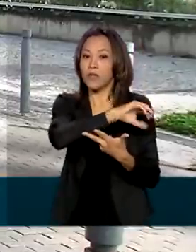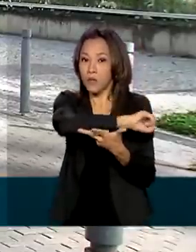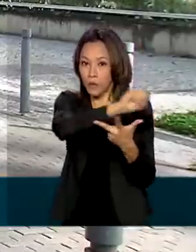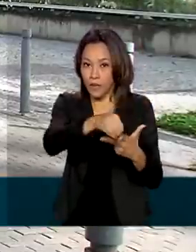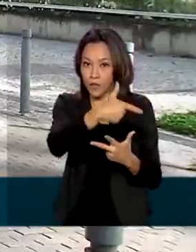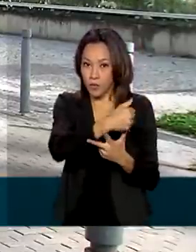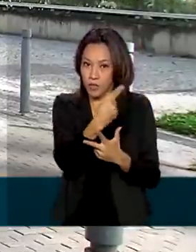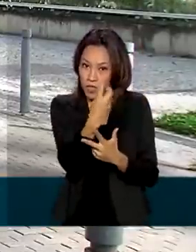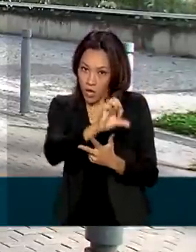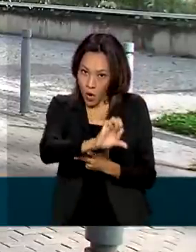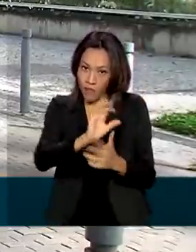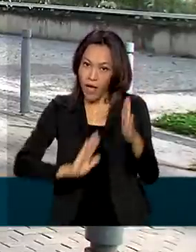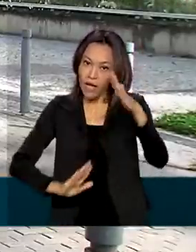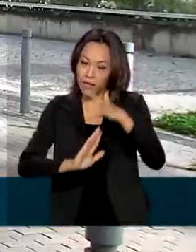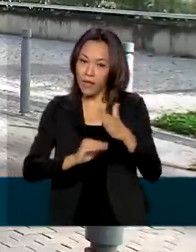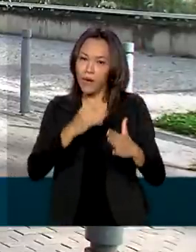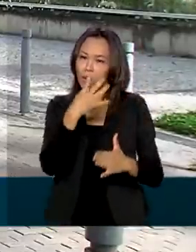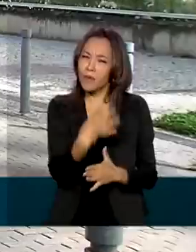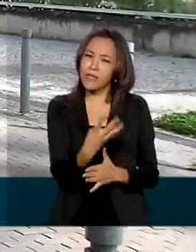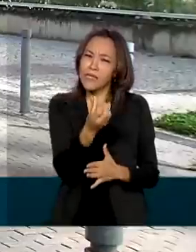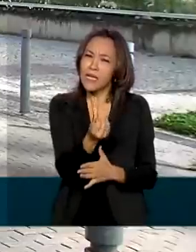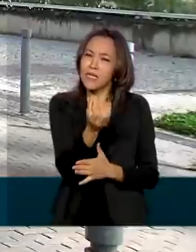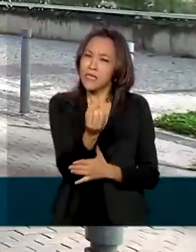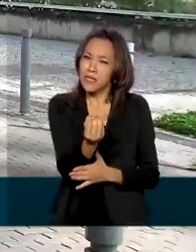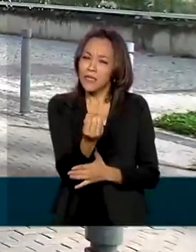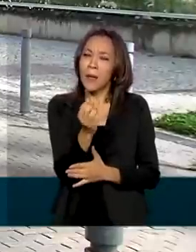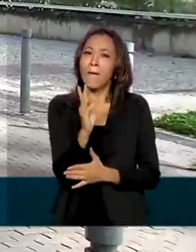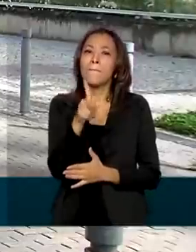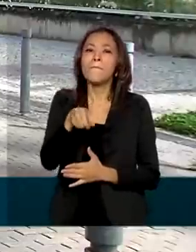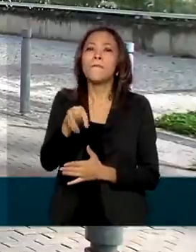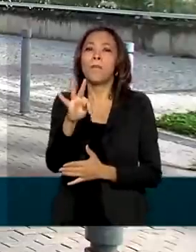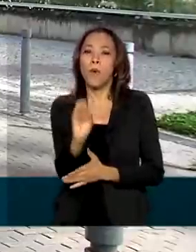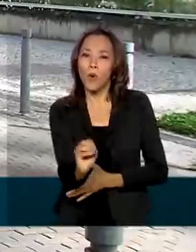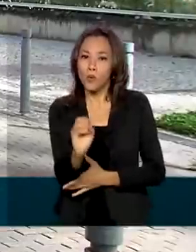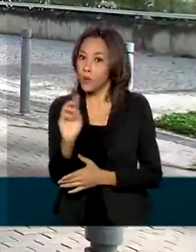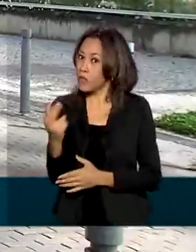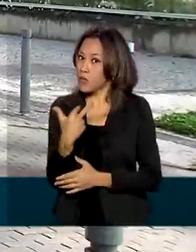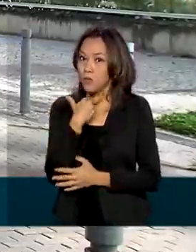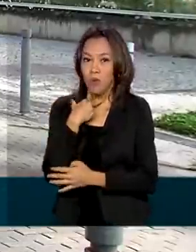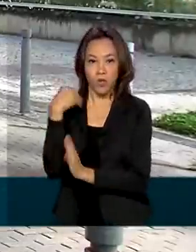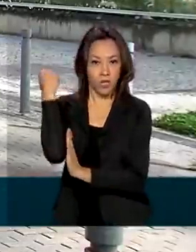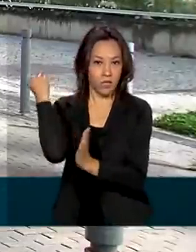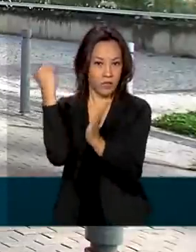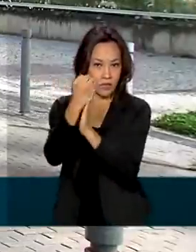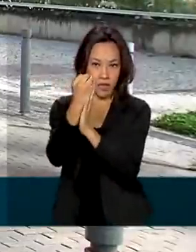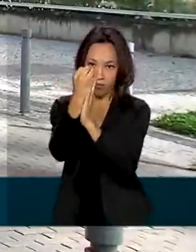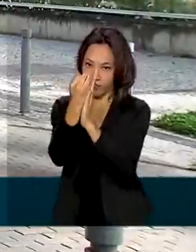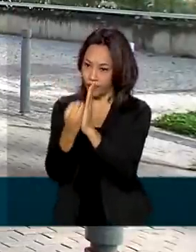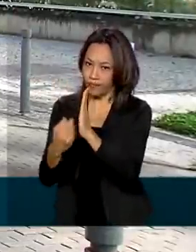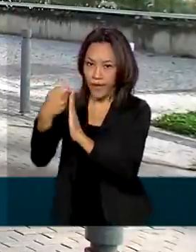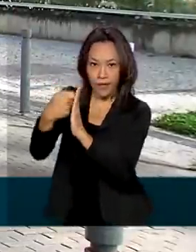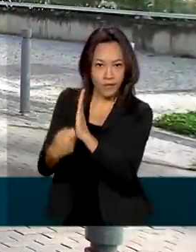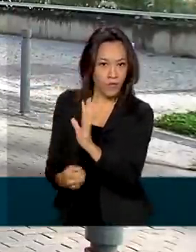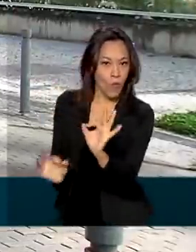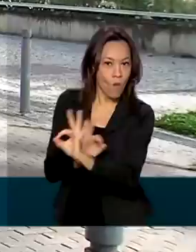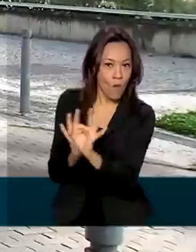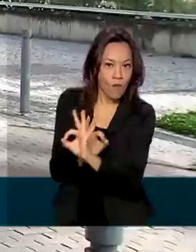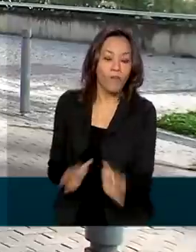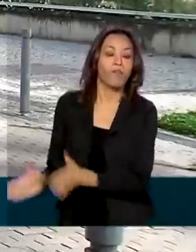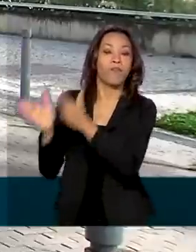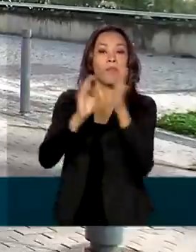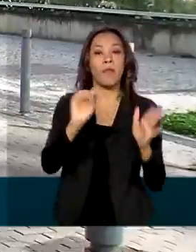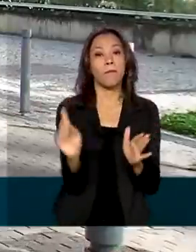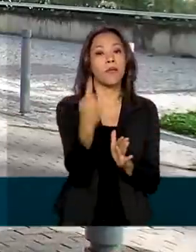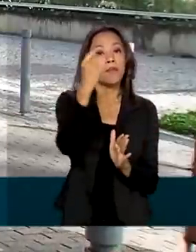450 pontos de média nas notas e não ter zerado a redação. O resultado da primeira chamada será